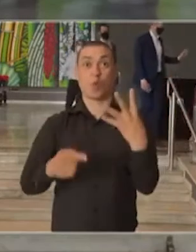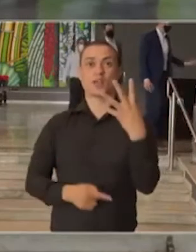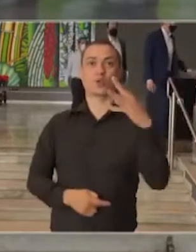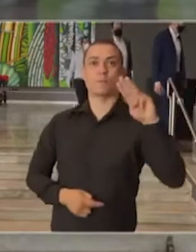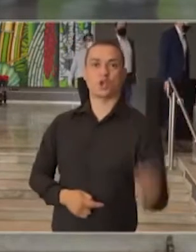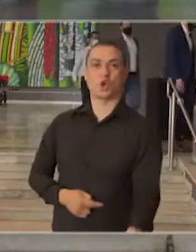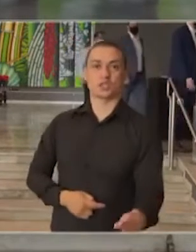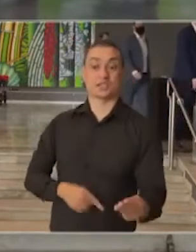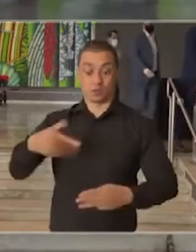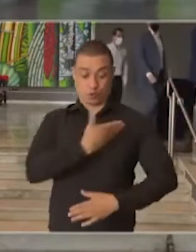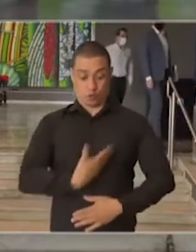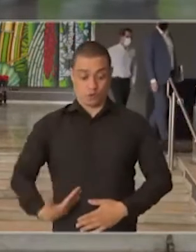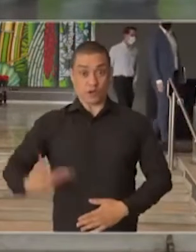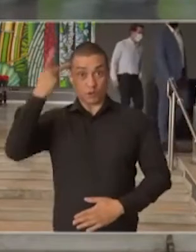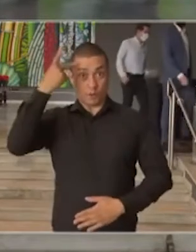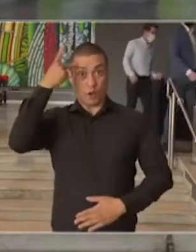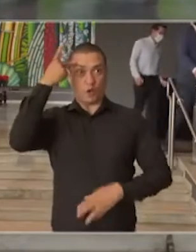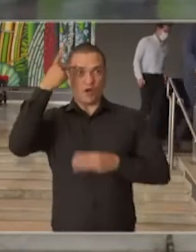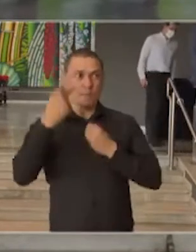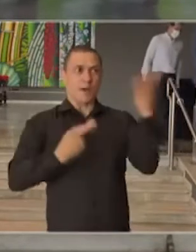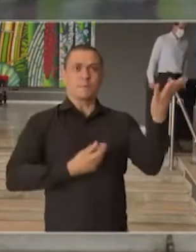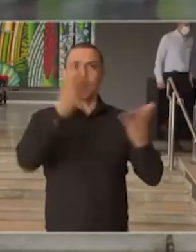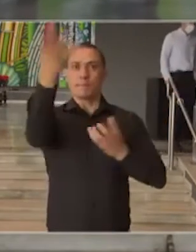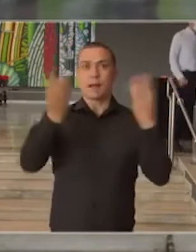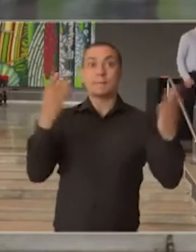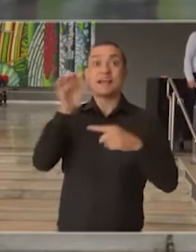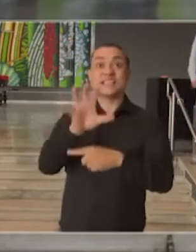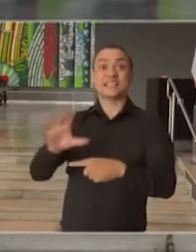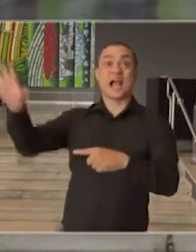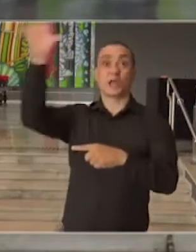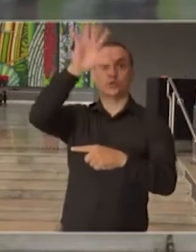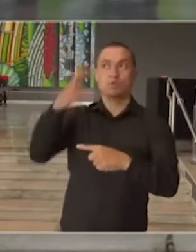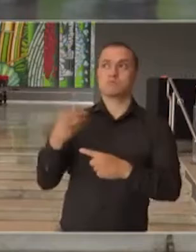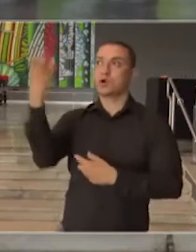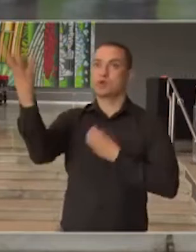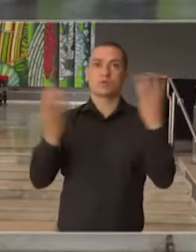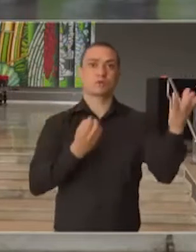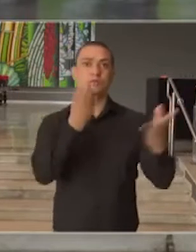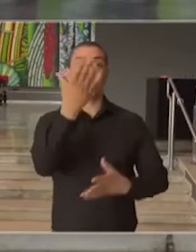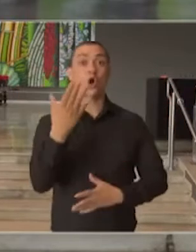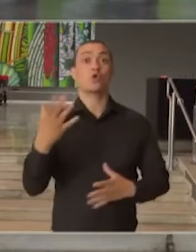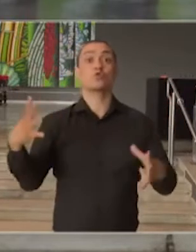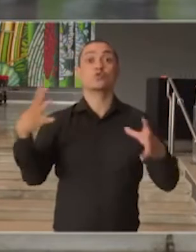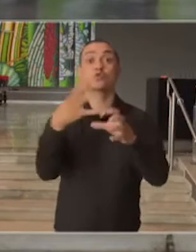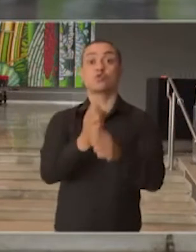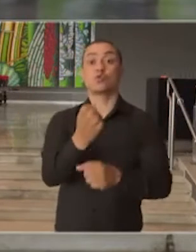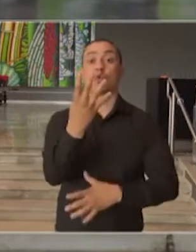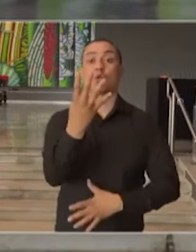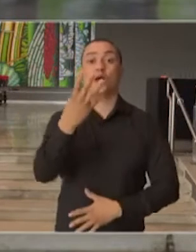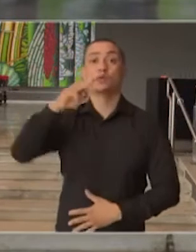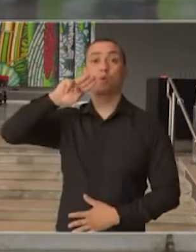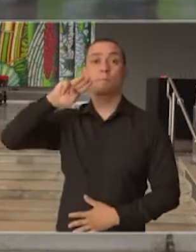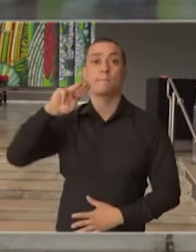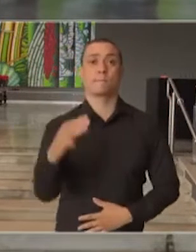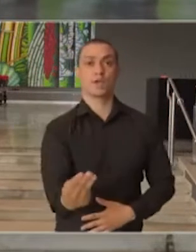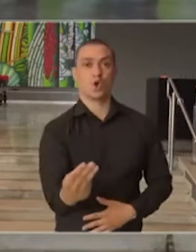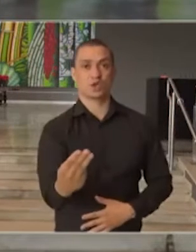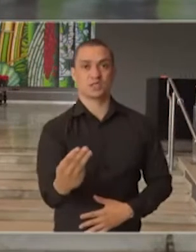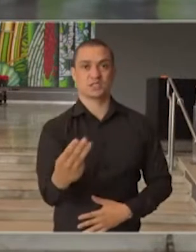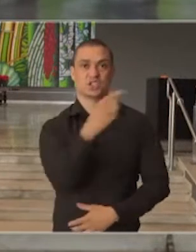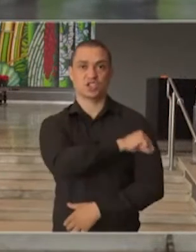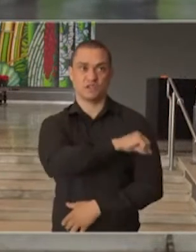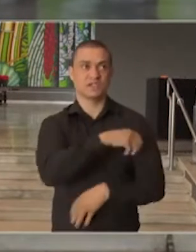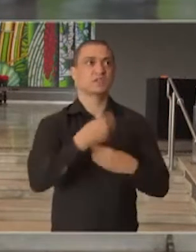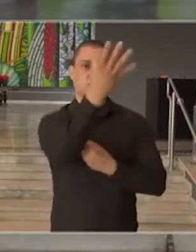O governo do estado de São Paulo vai disponibilizar para outros estados do Brasil um total de 4 milhões